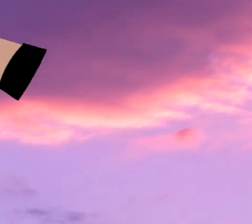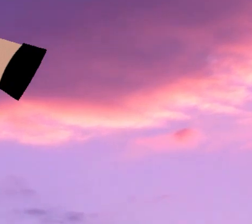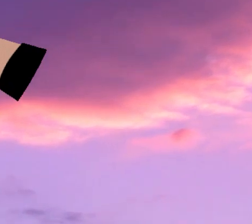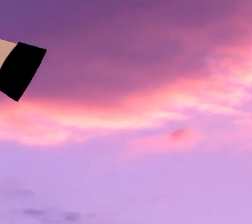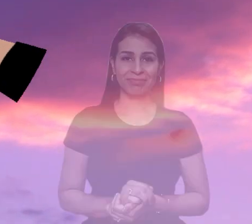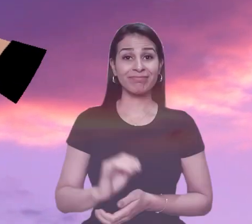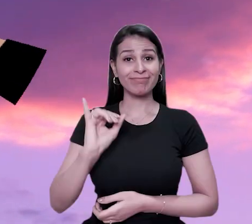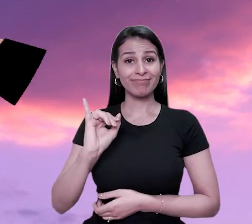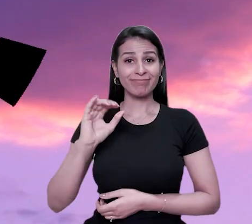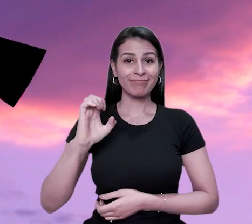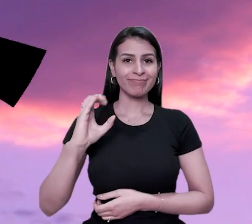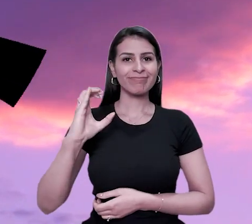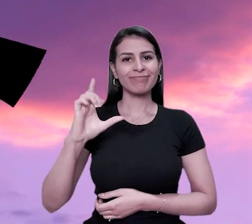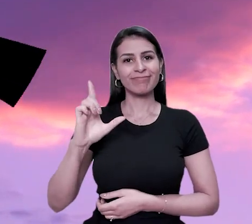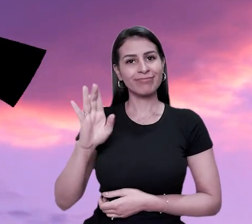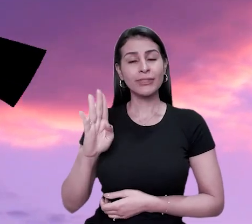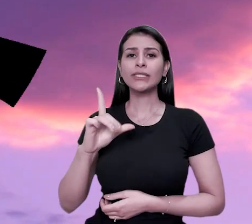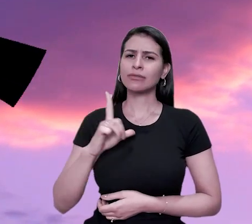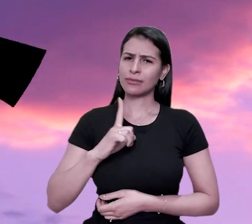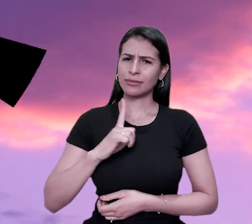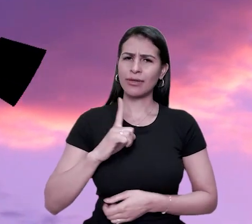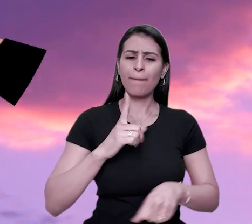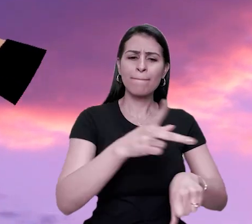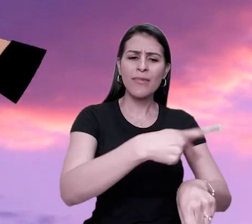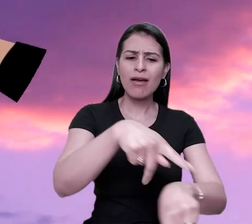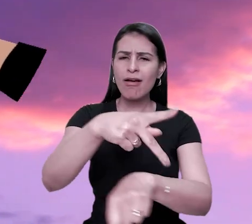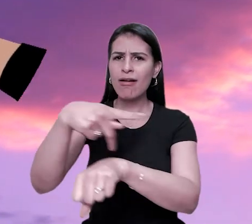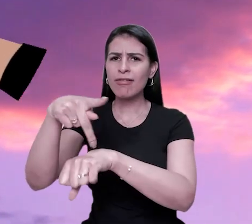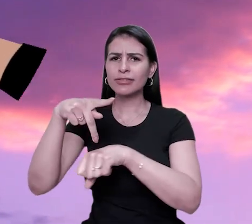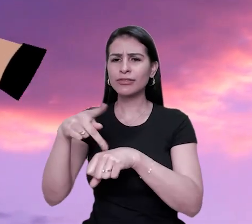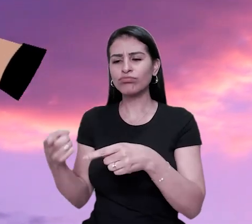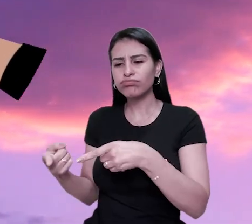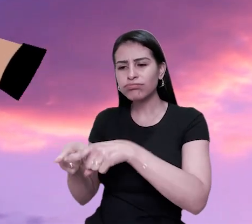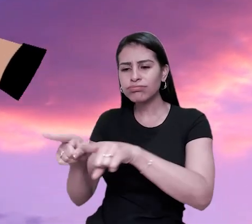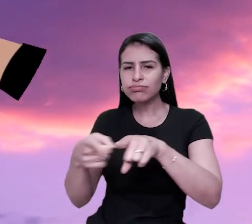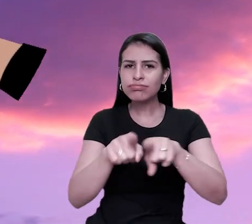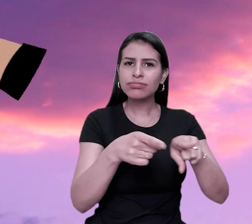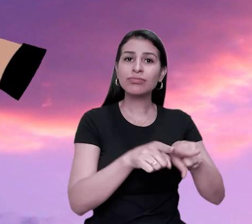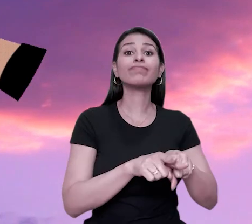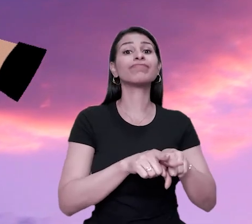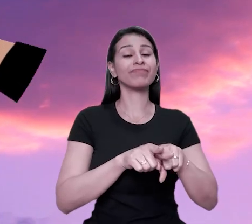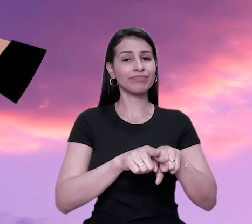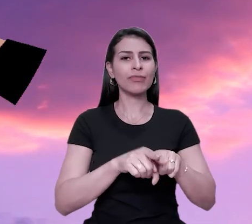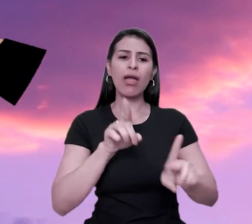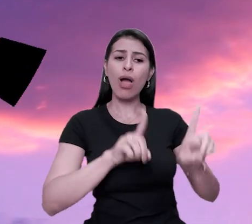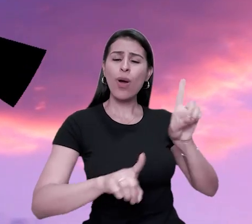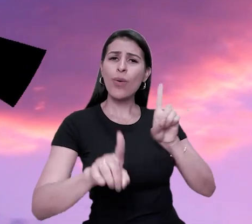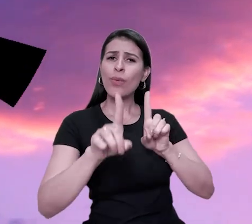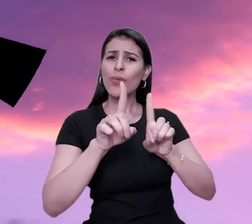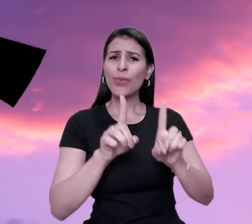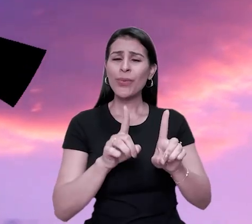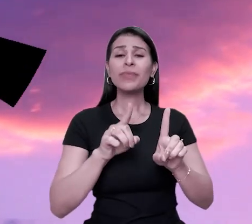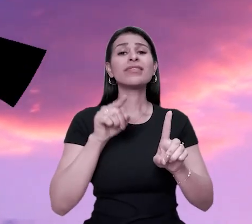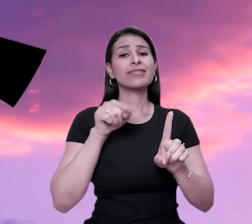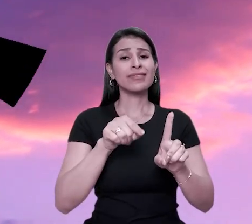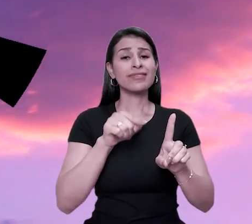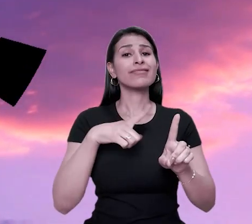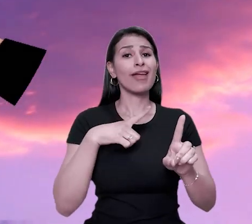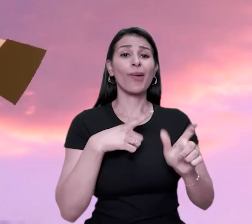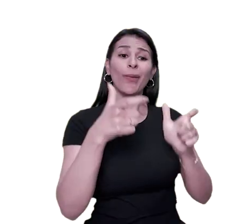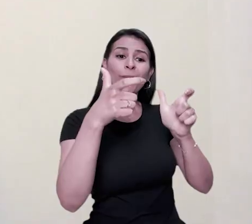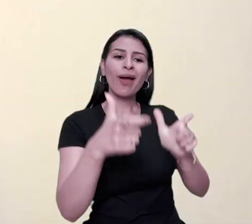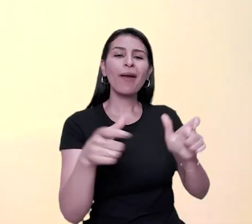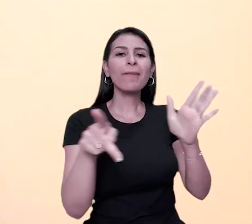A ESLB tem muitas parcerias espalhadas por diversos países. Algumas delas remontam à própria origem da nossa